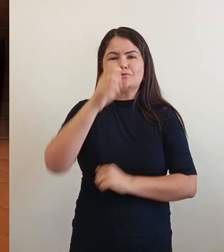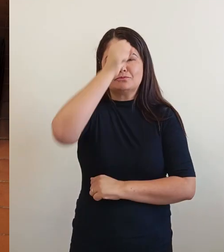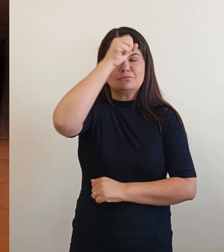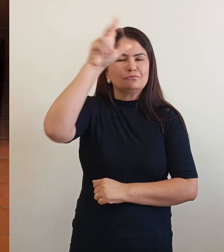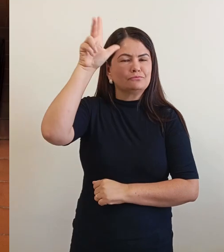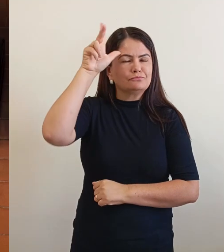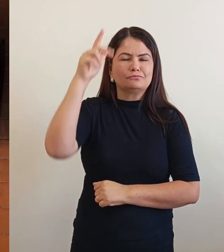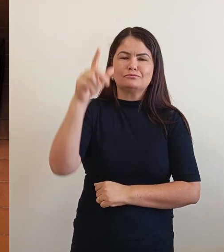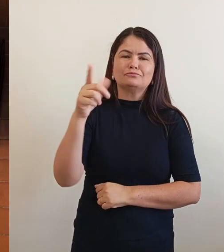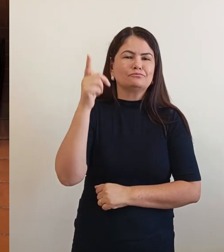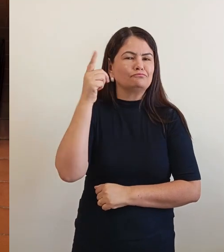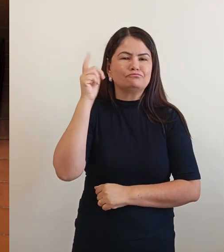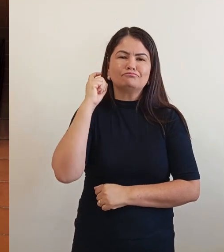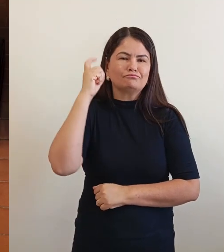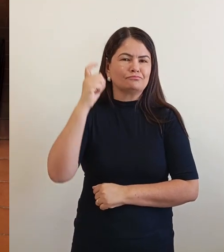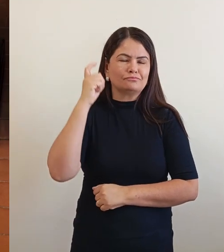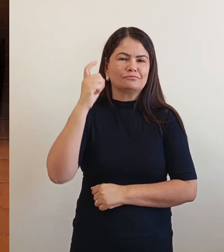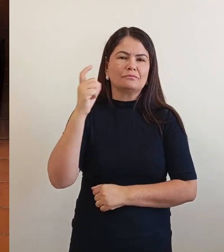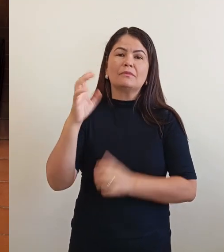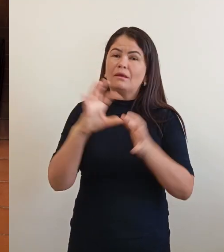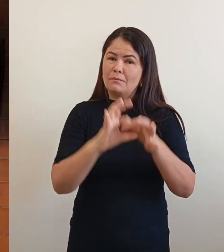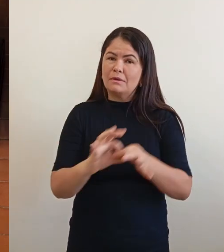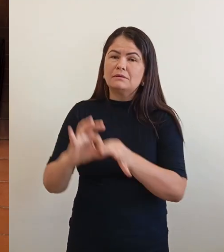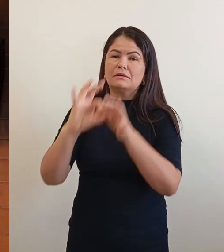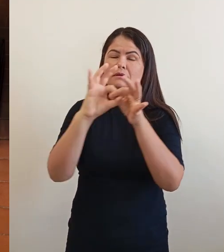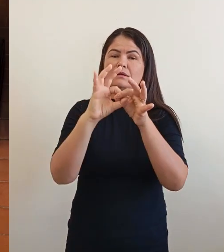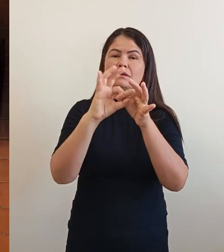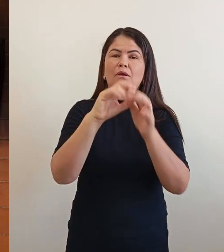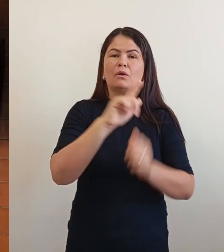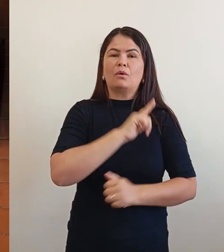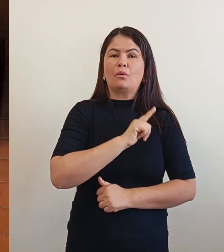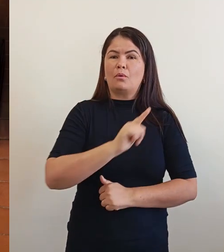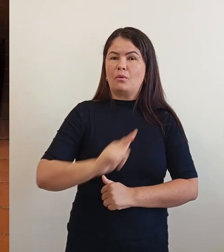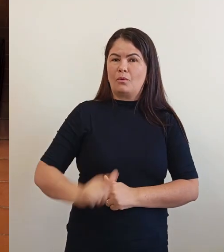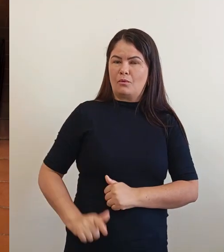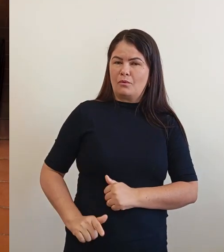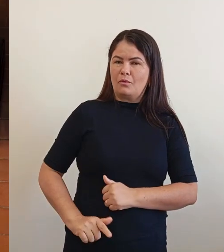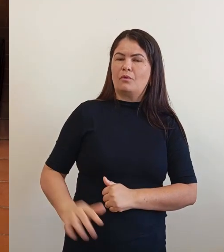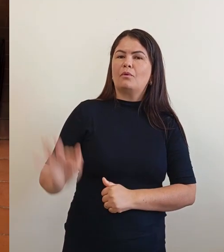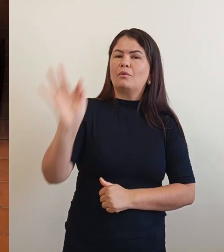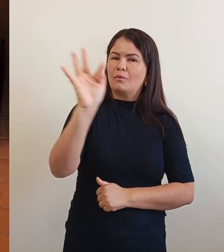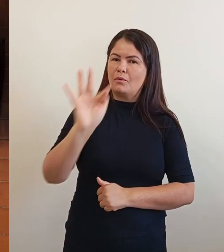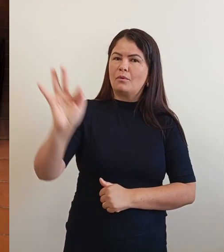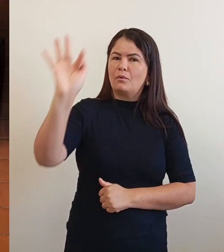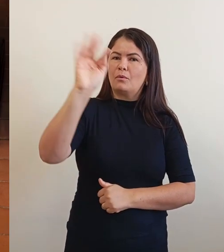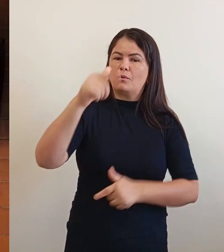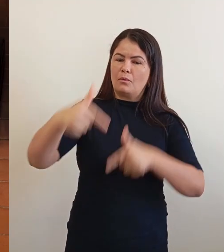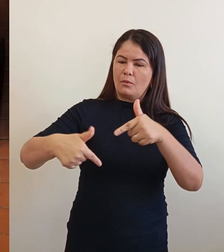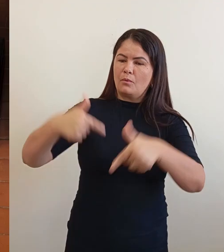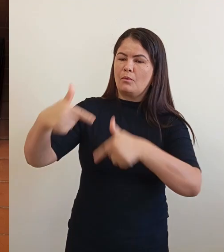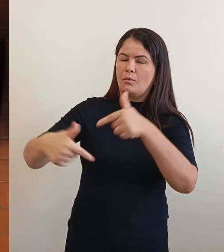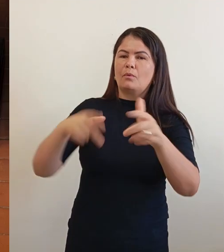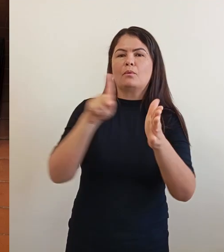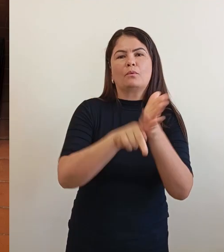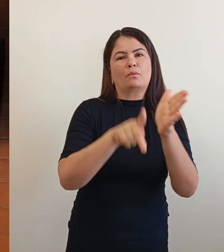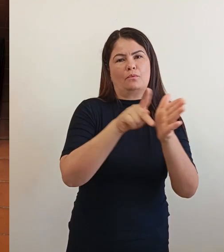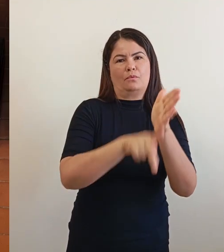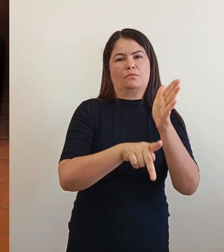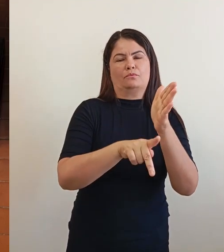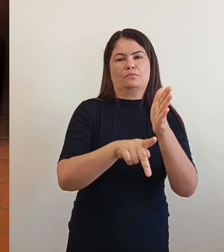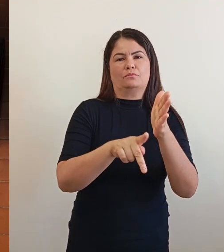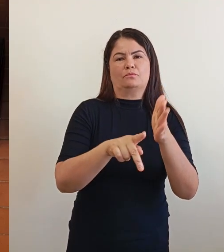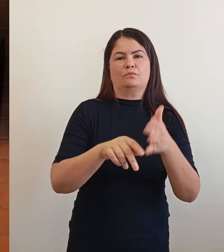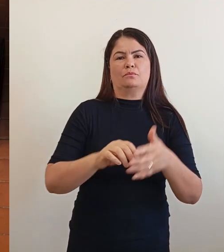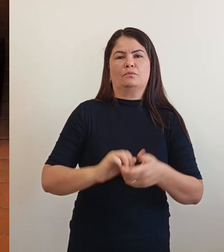governo federal, poder a gente trabalhar esse projeto. As